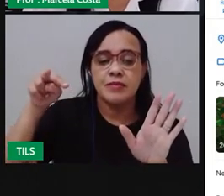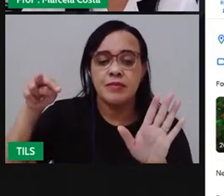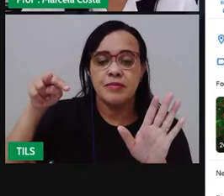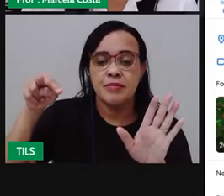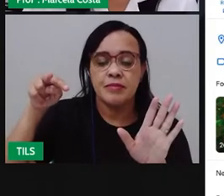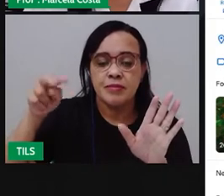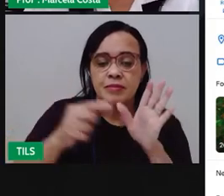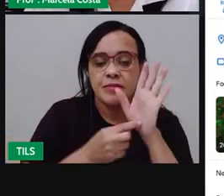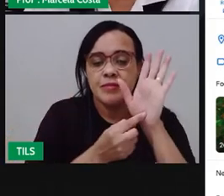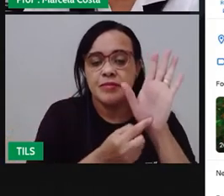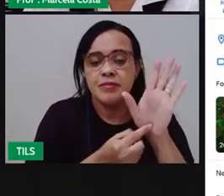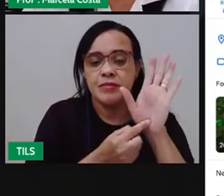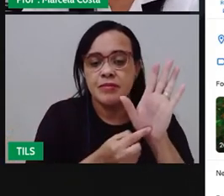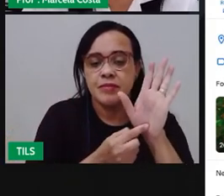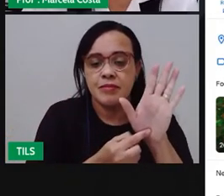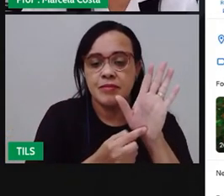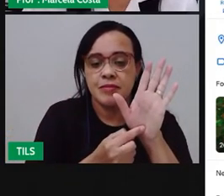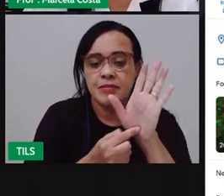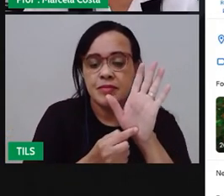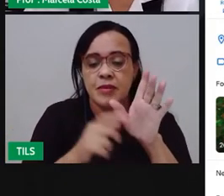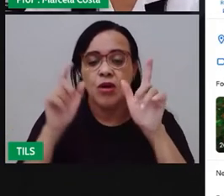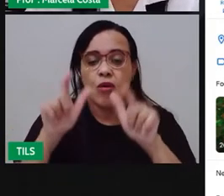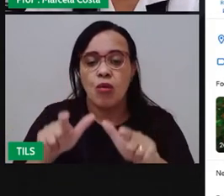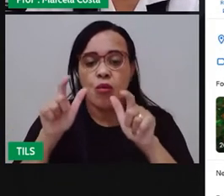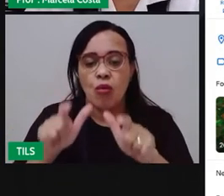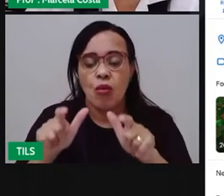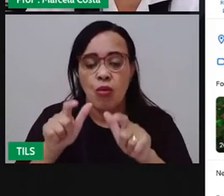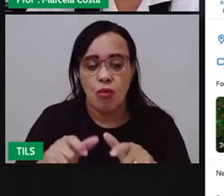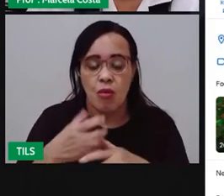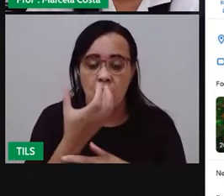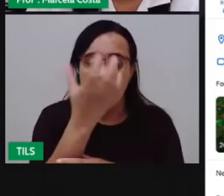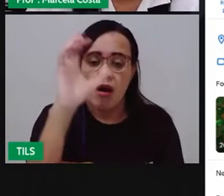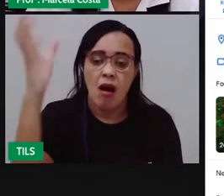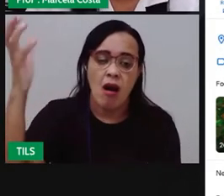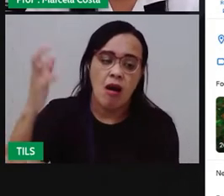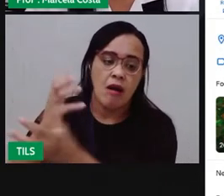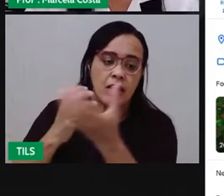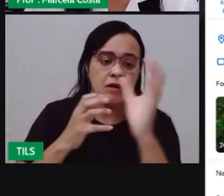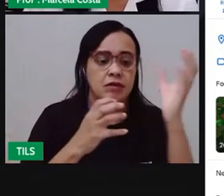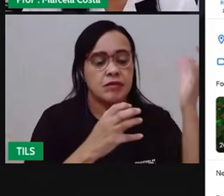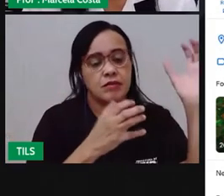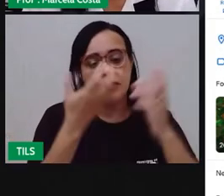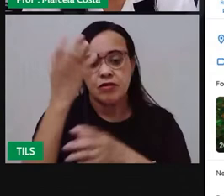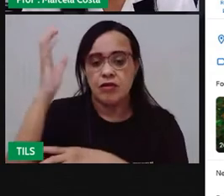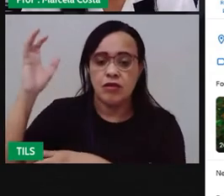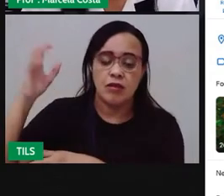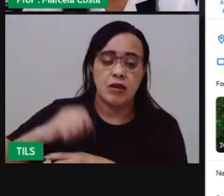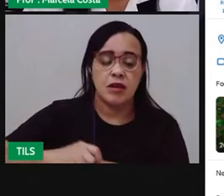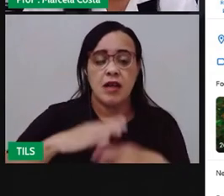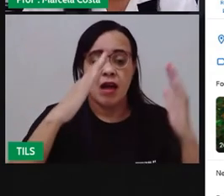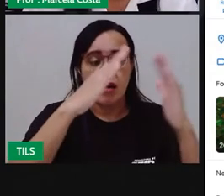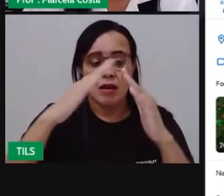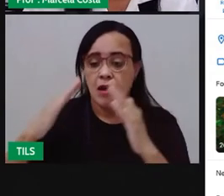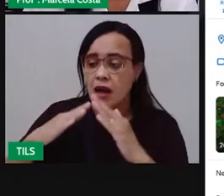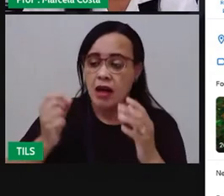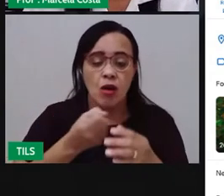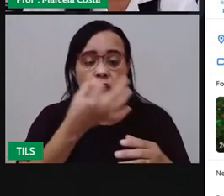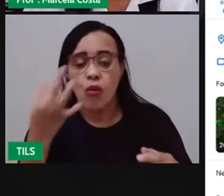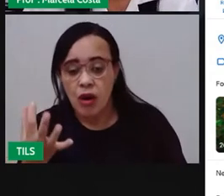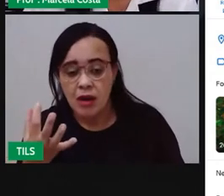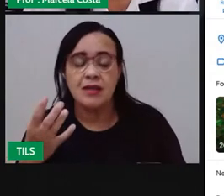a vegetação que tem, a quantidade de árvores. Olha, você consegue contar quantas casas tem